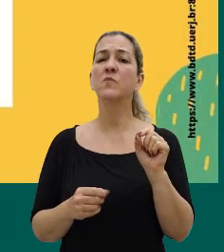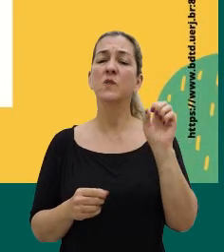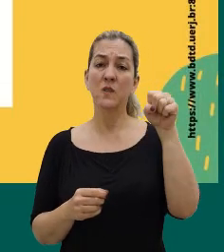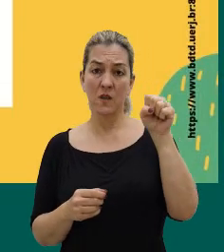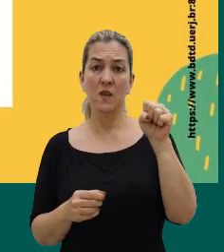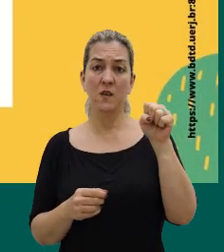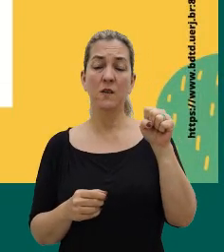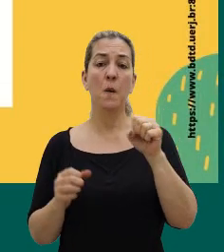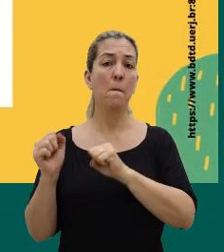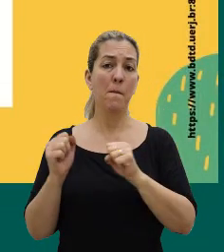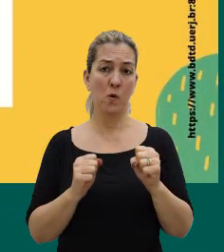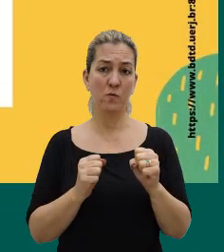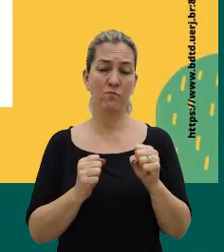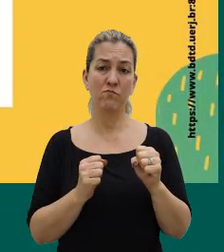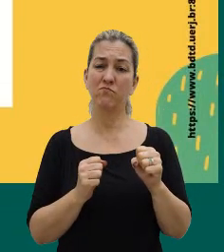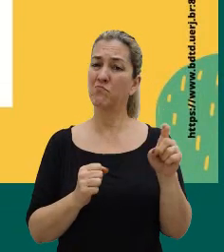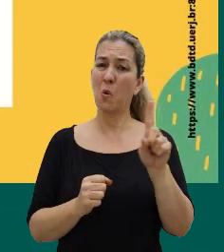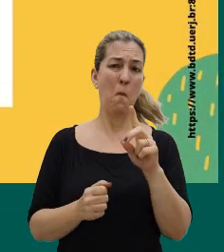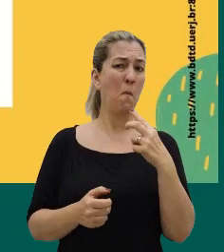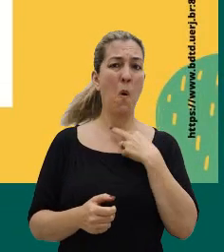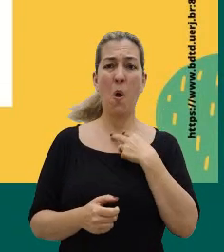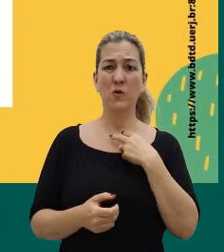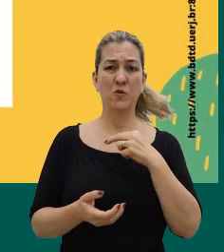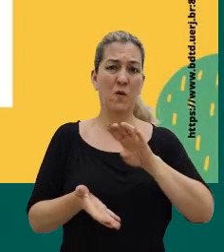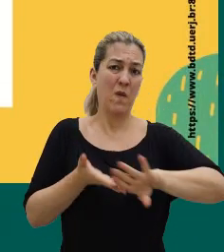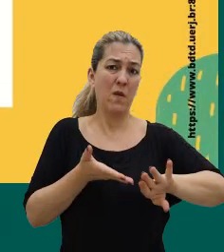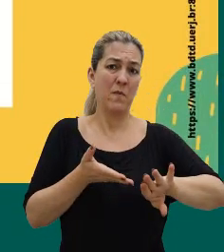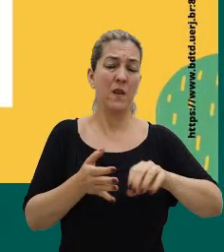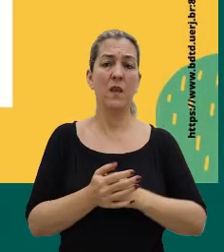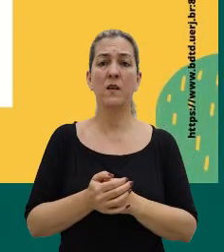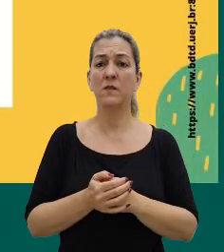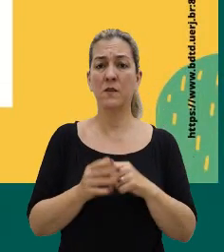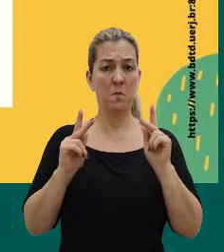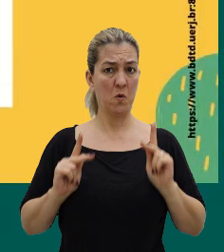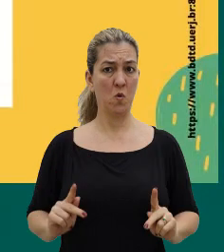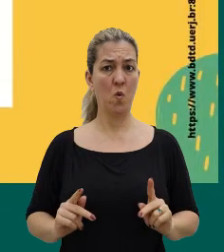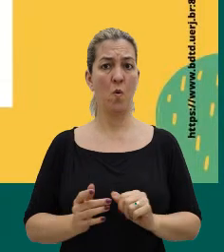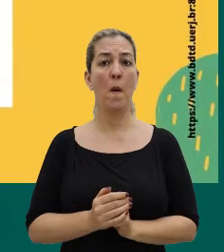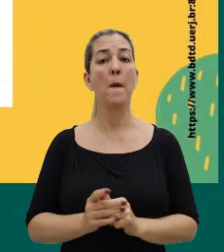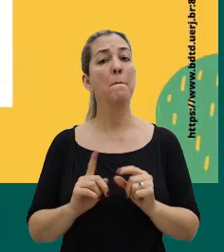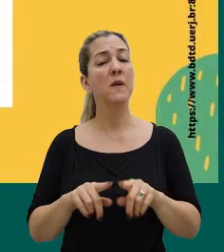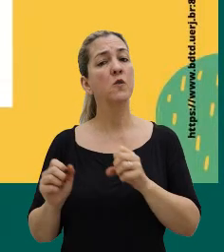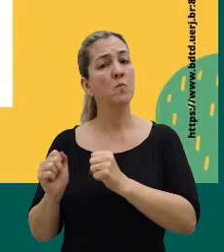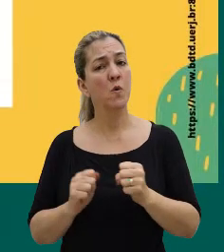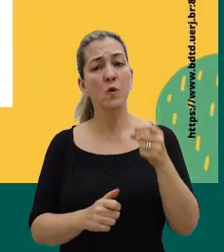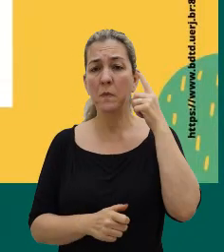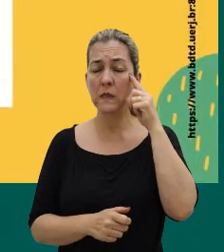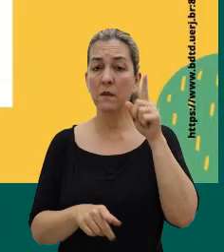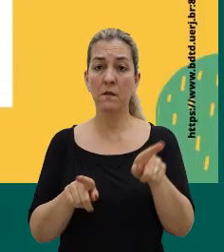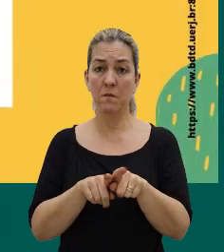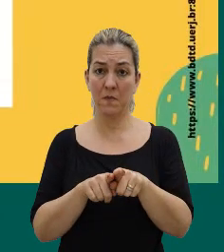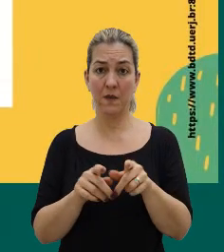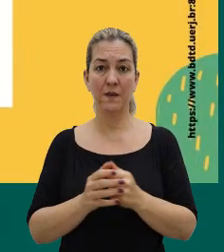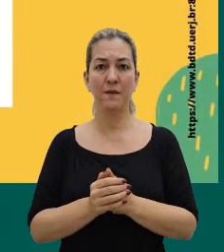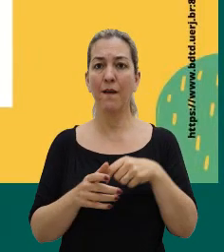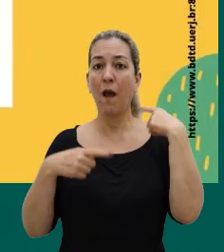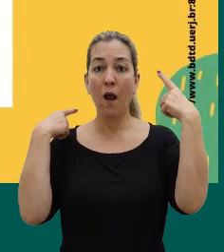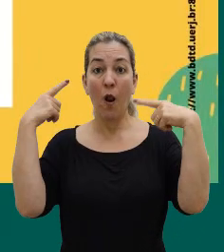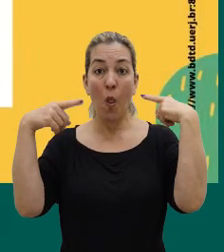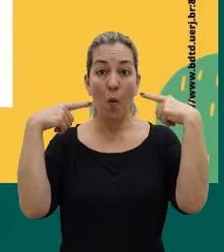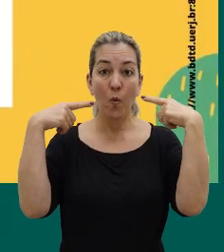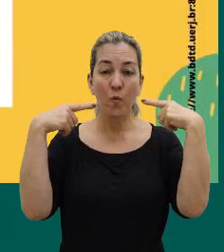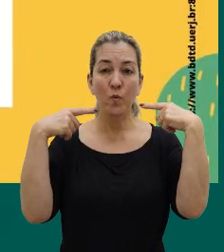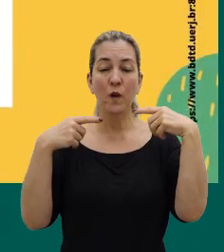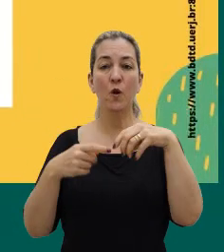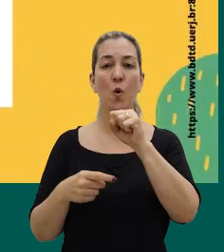condição impossível de ser eliminada, né, do sujeito. E a gente pode pensar também que a loucura como um